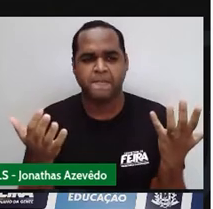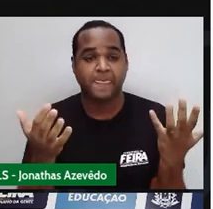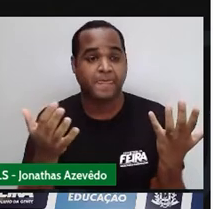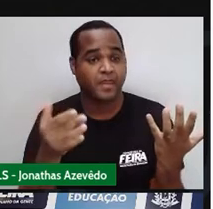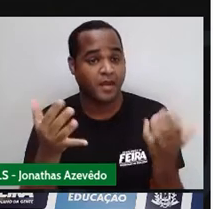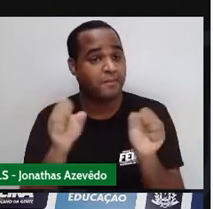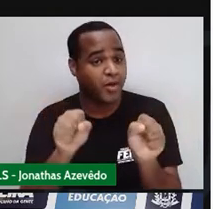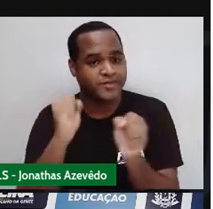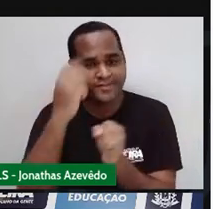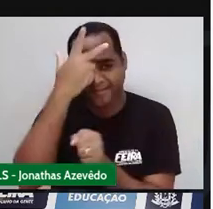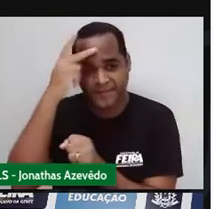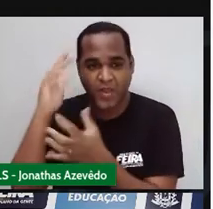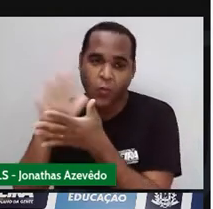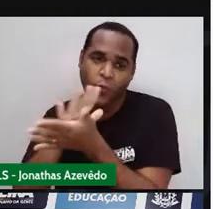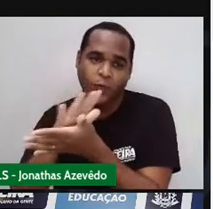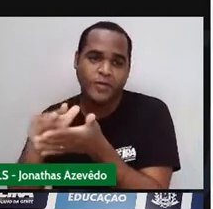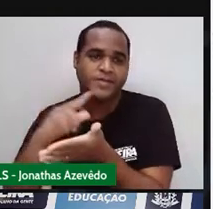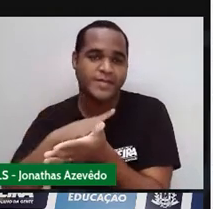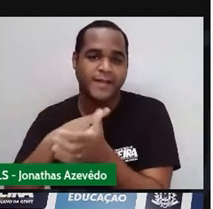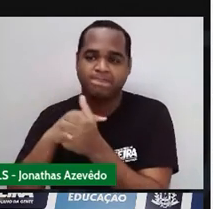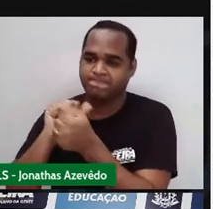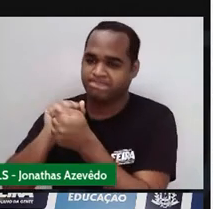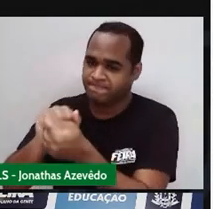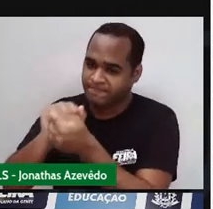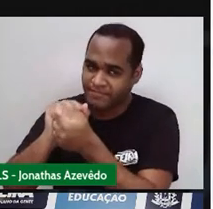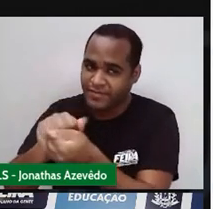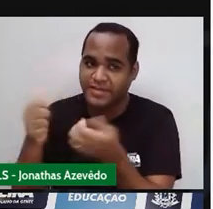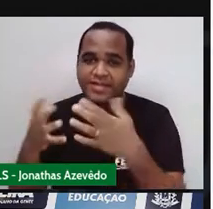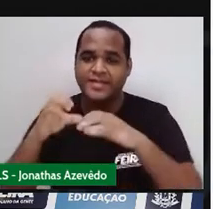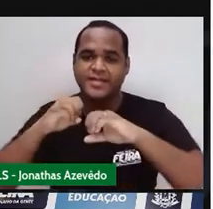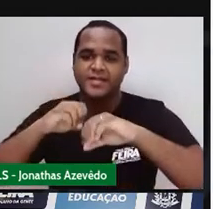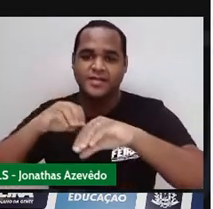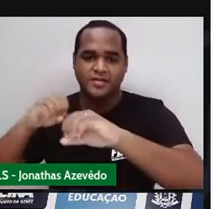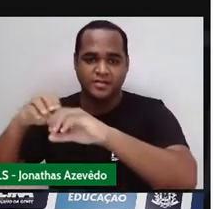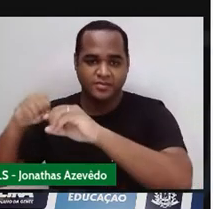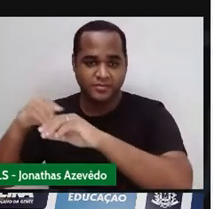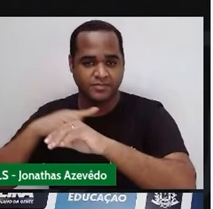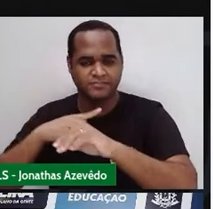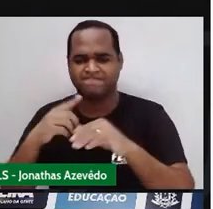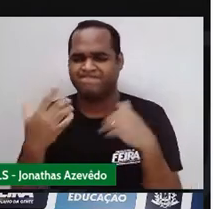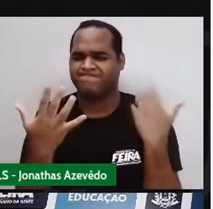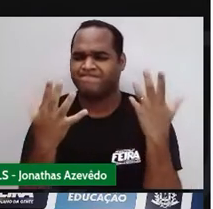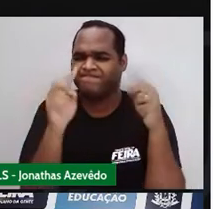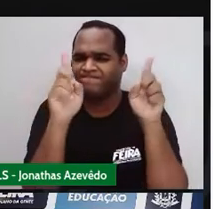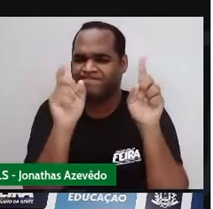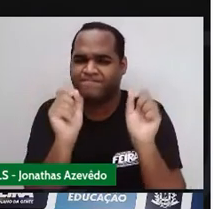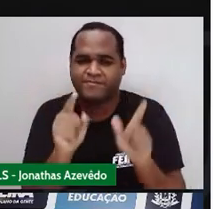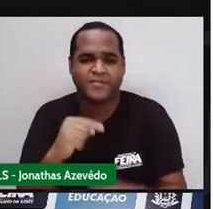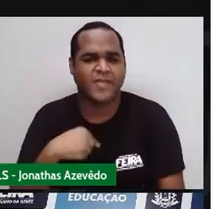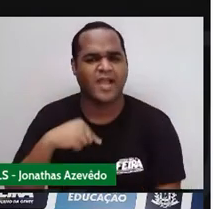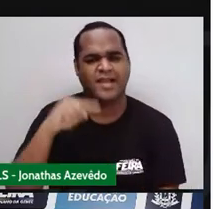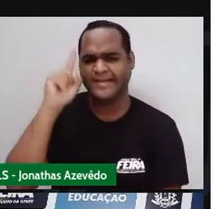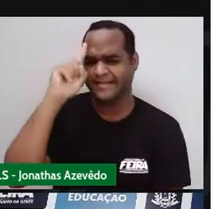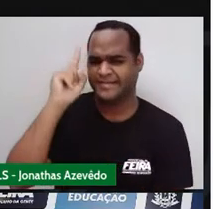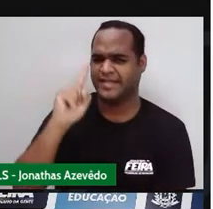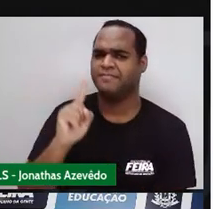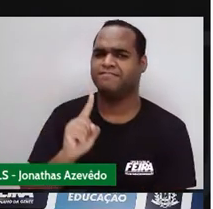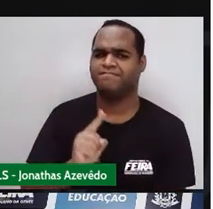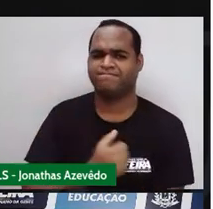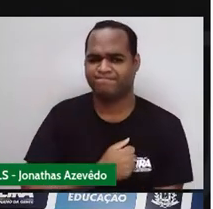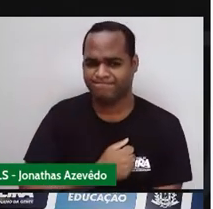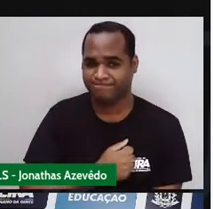Algumas pessoas que estão aí acompanhando a gente na aula, né? Sei lá, eu acho assim, não sei não. Não estou